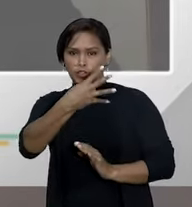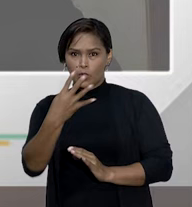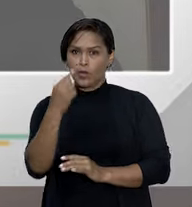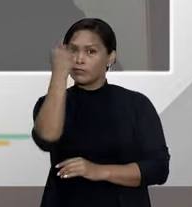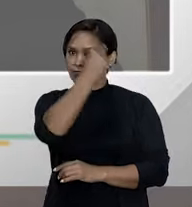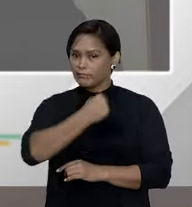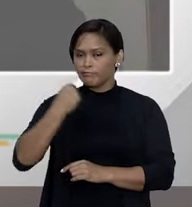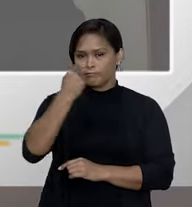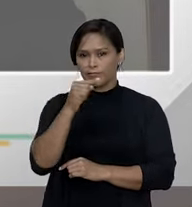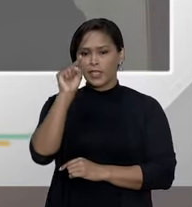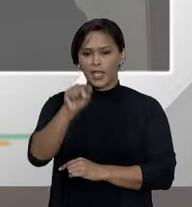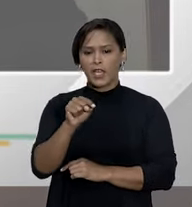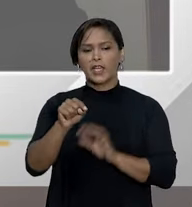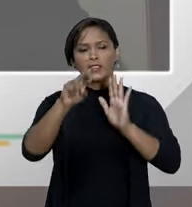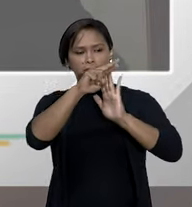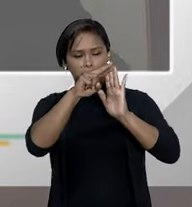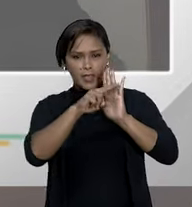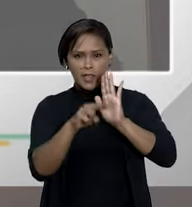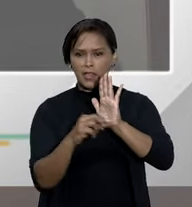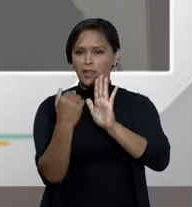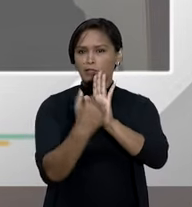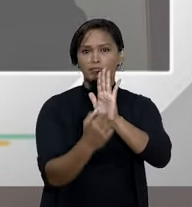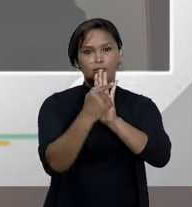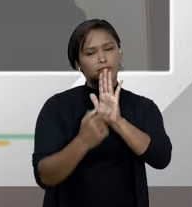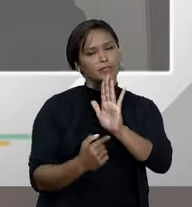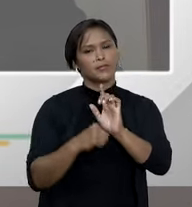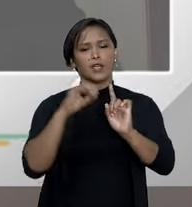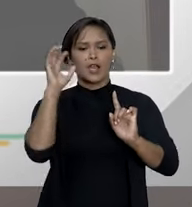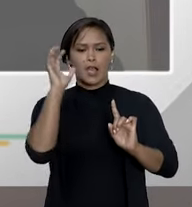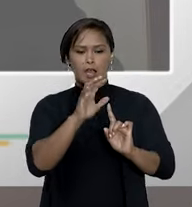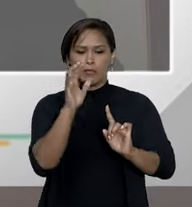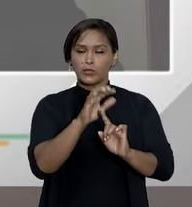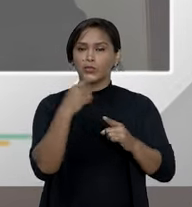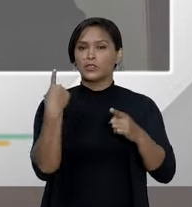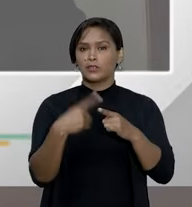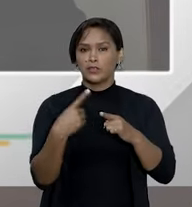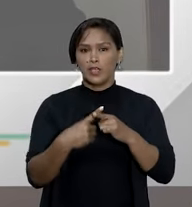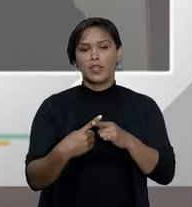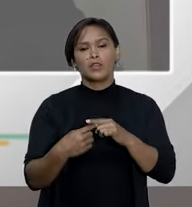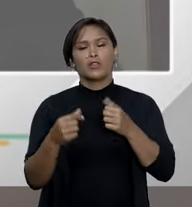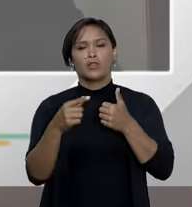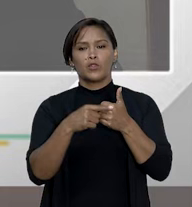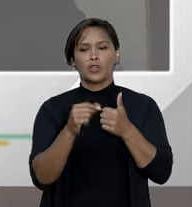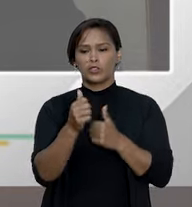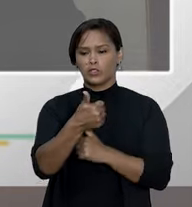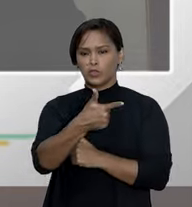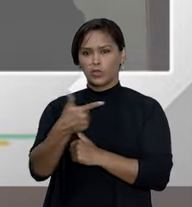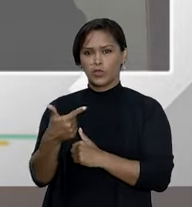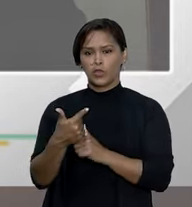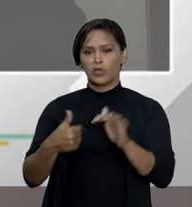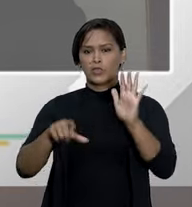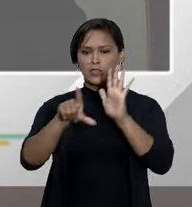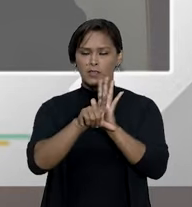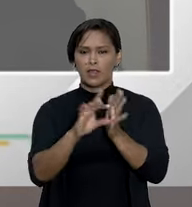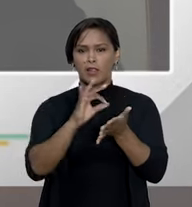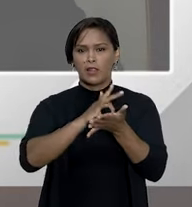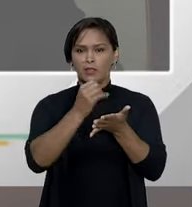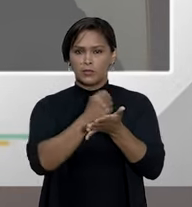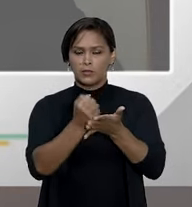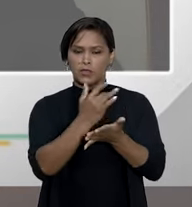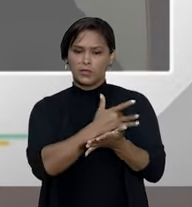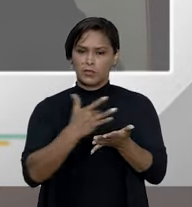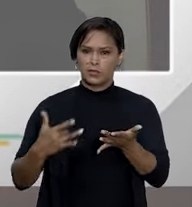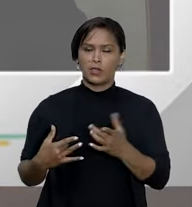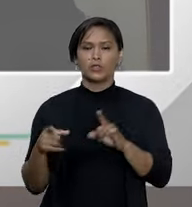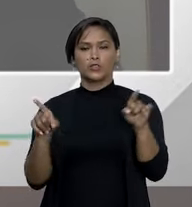24 horas, essa cláusula é considerada abusiva, tal qual está previsto no artigo 12 da lei dos planos de saúde, e